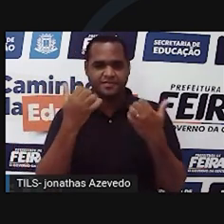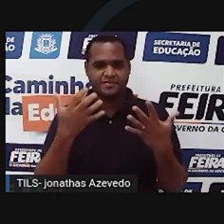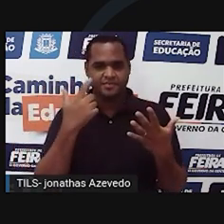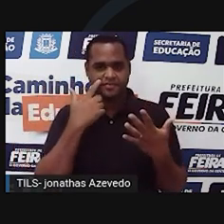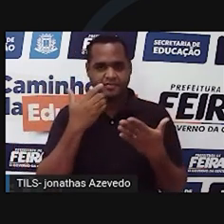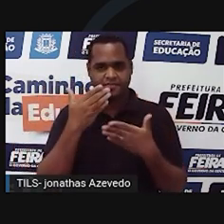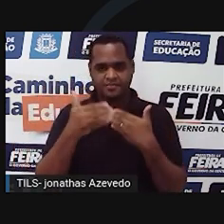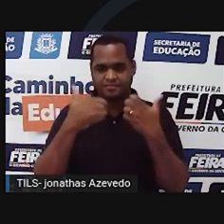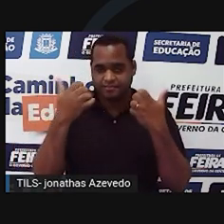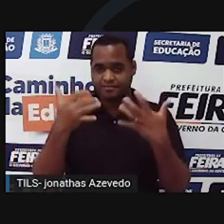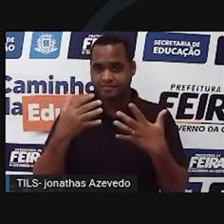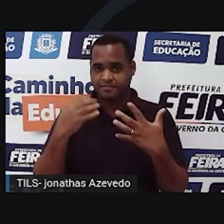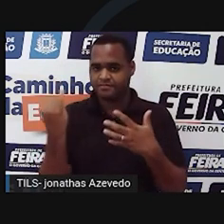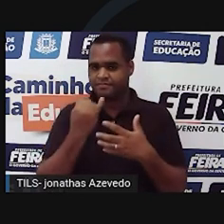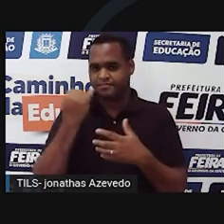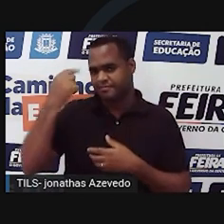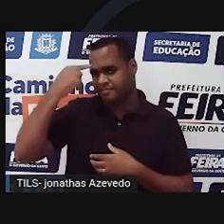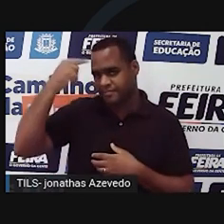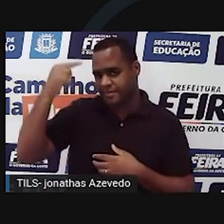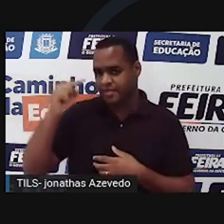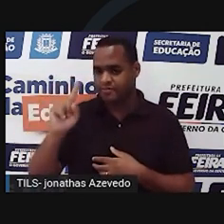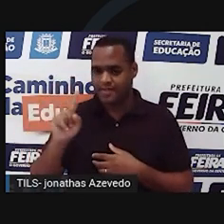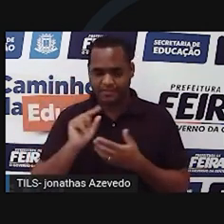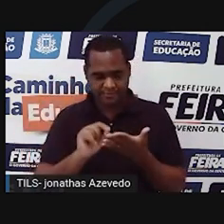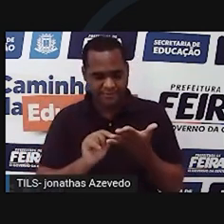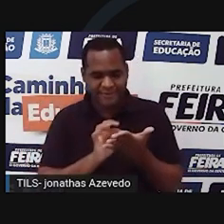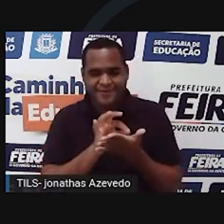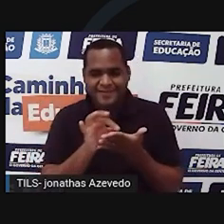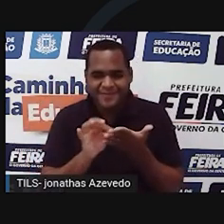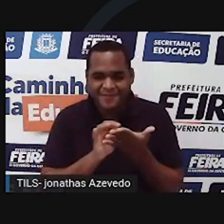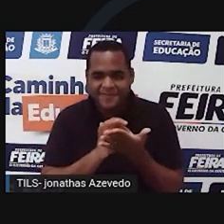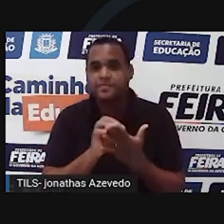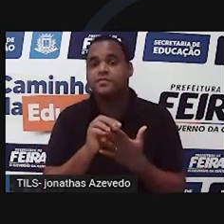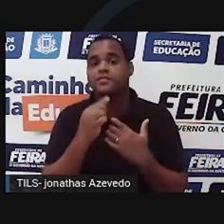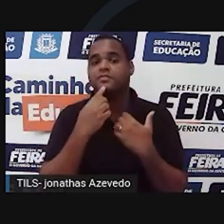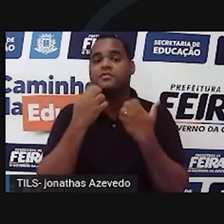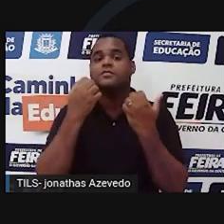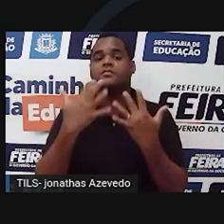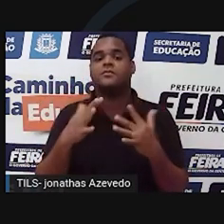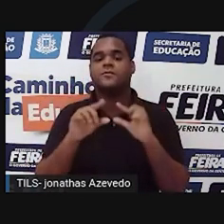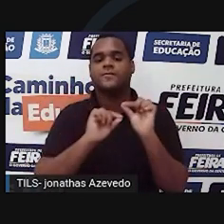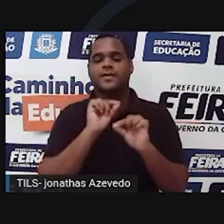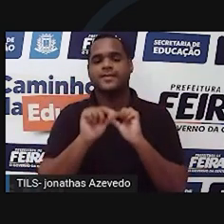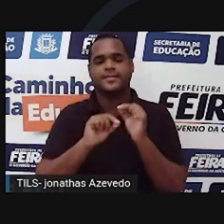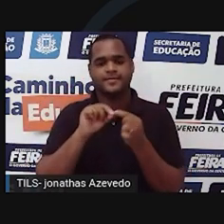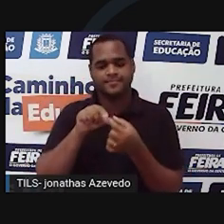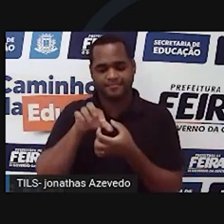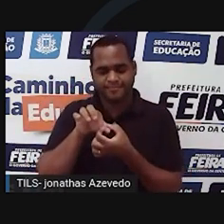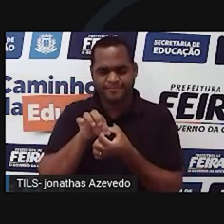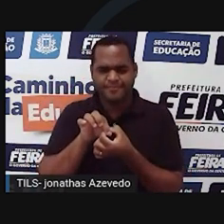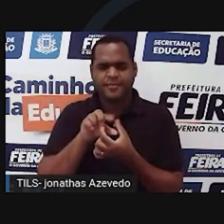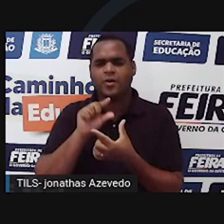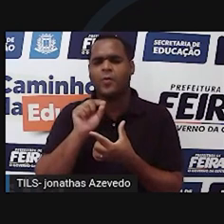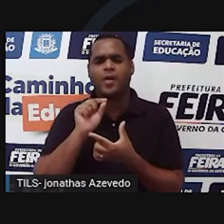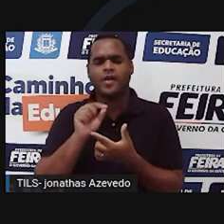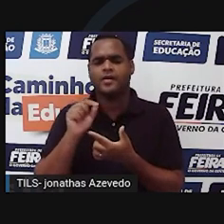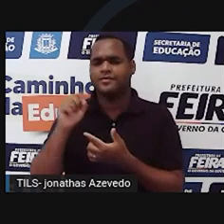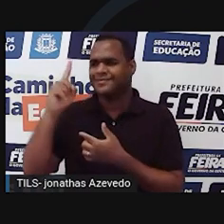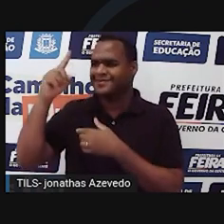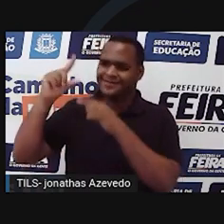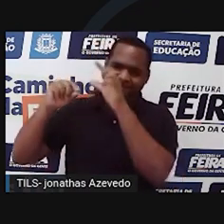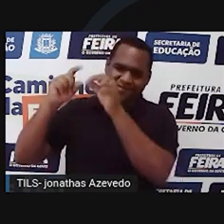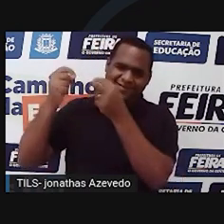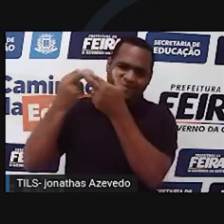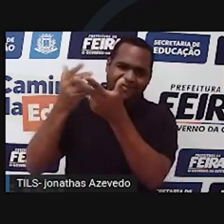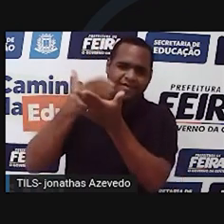ao que nos interessa, que é a ideia do zodíaco. Para isso, eu vou falar para vocês como é que se iniciou a astronomia. Ela